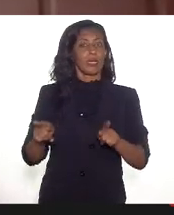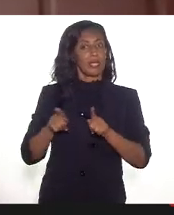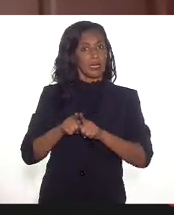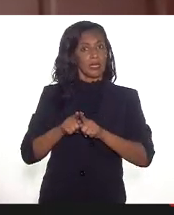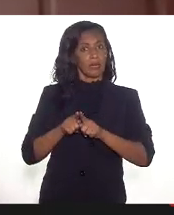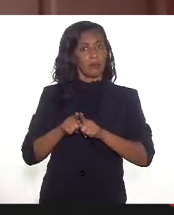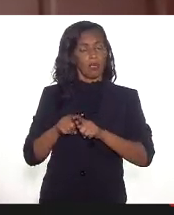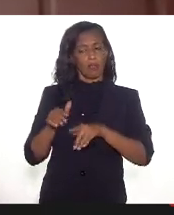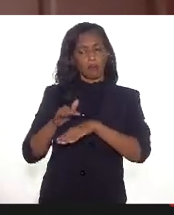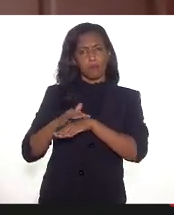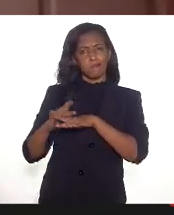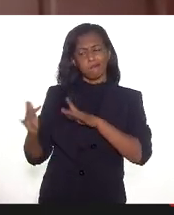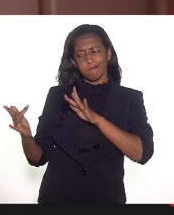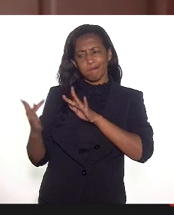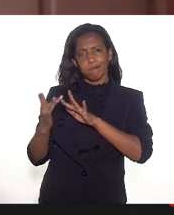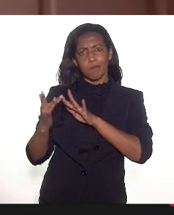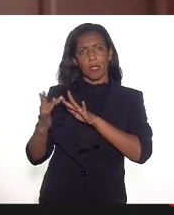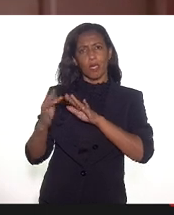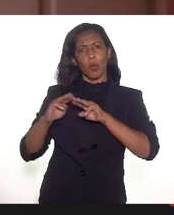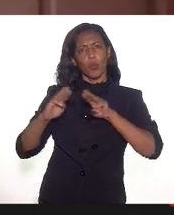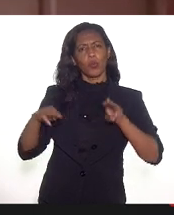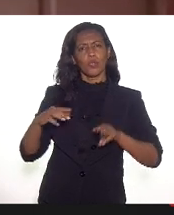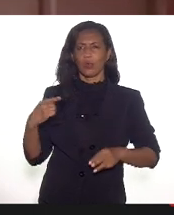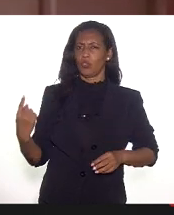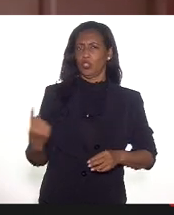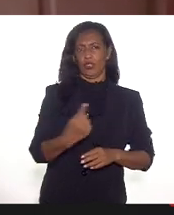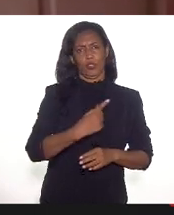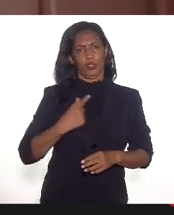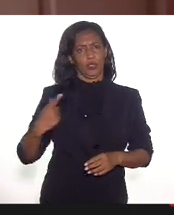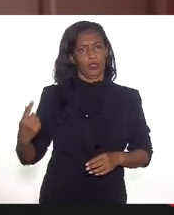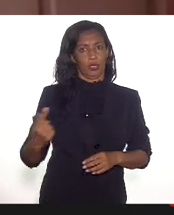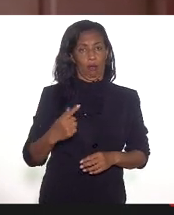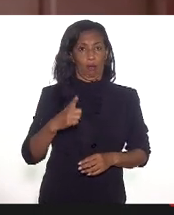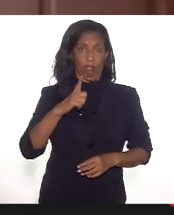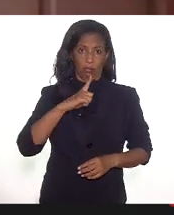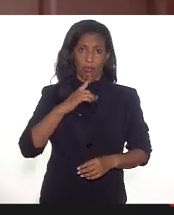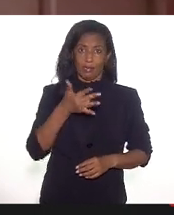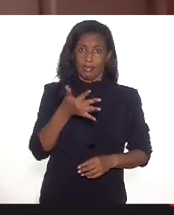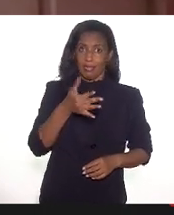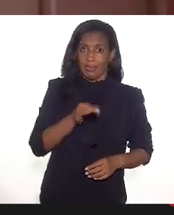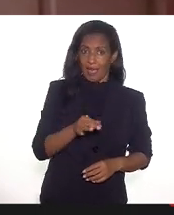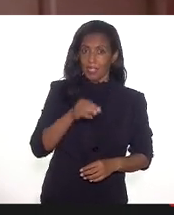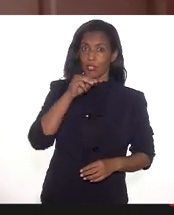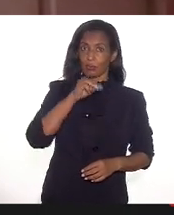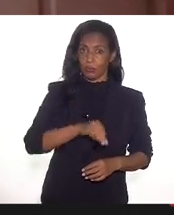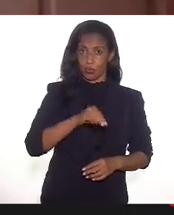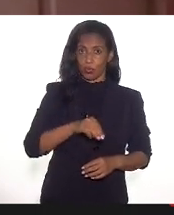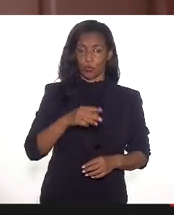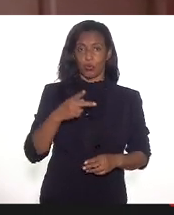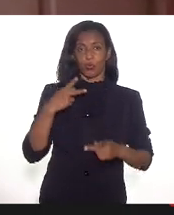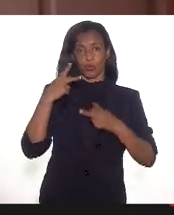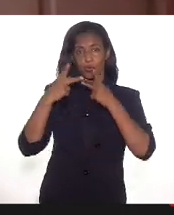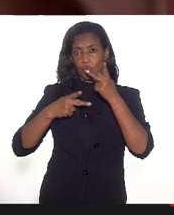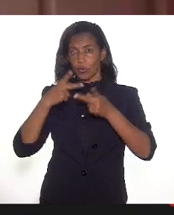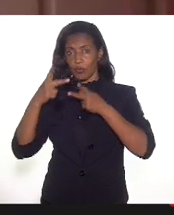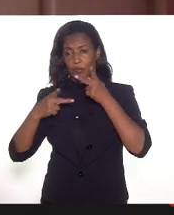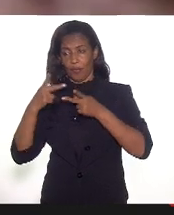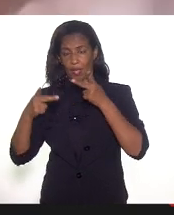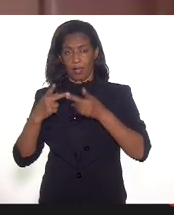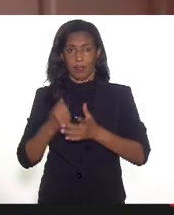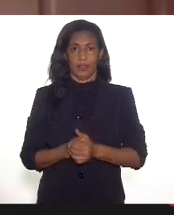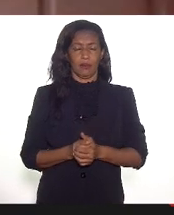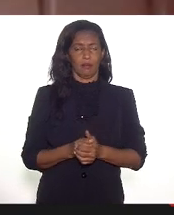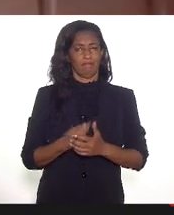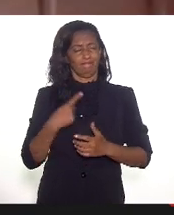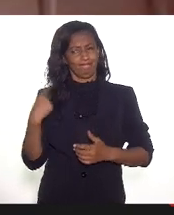os museus em geral. A gente terá dez minutos de fala para as intervenções, para a